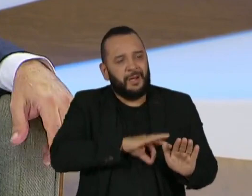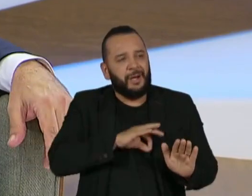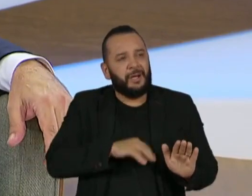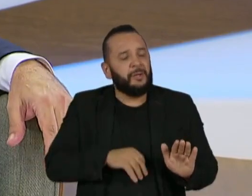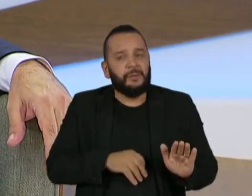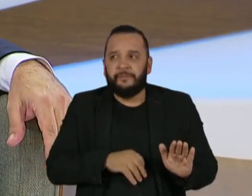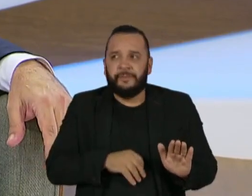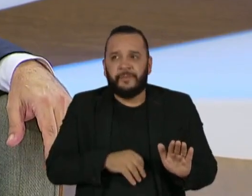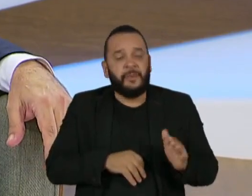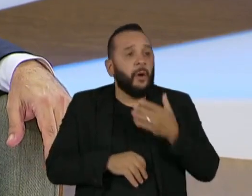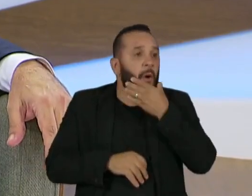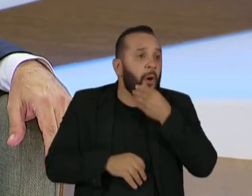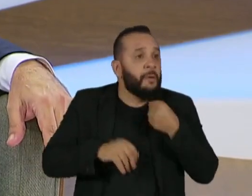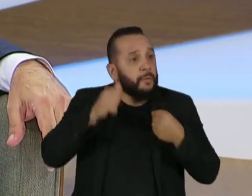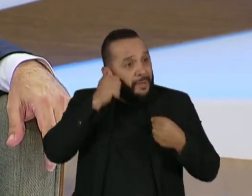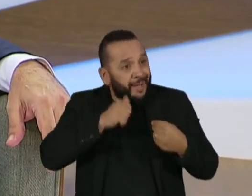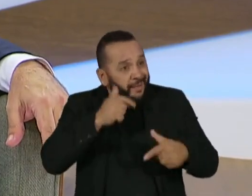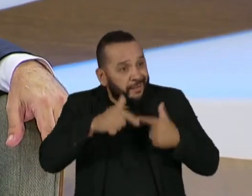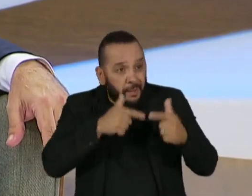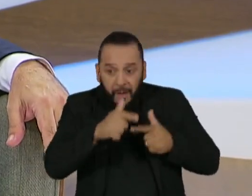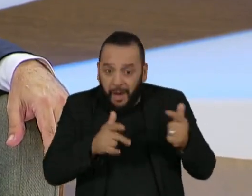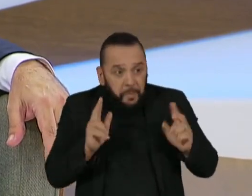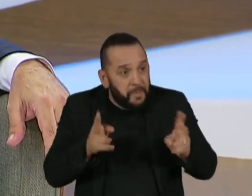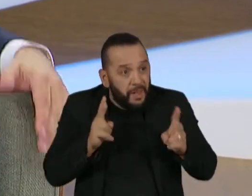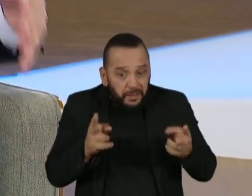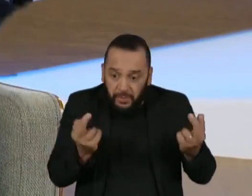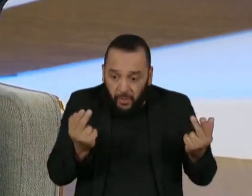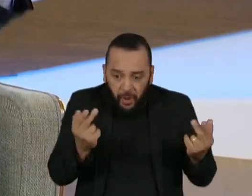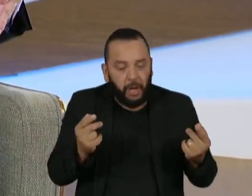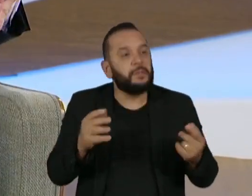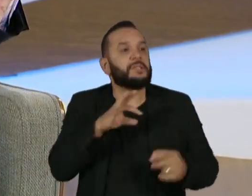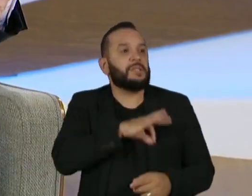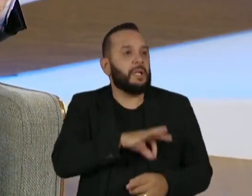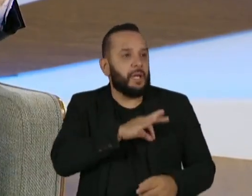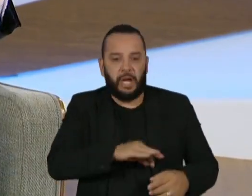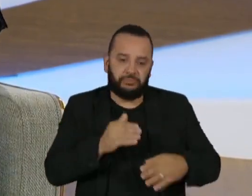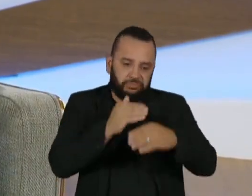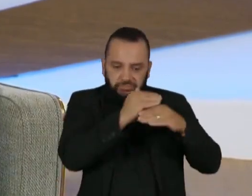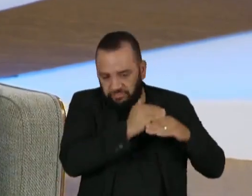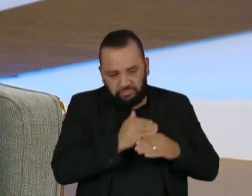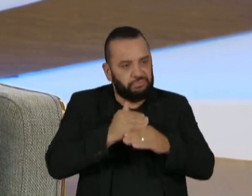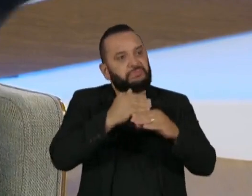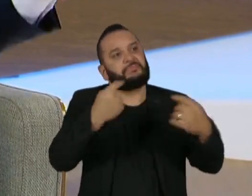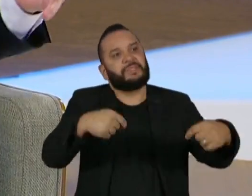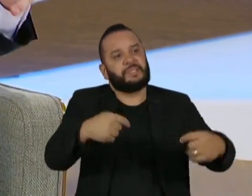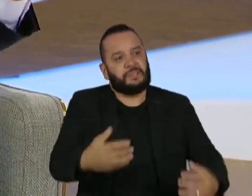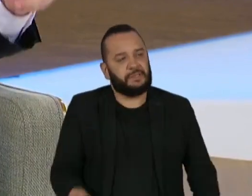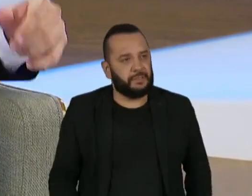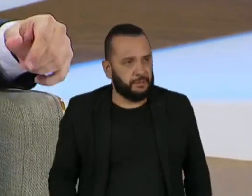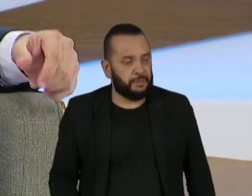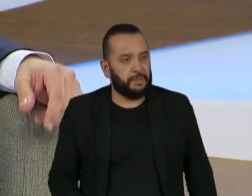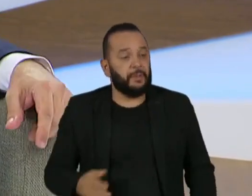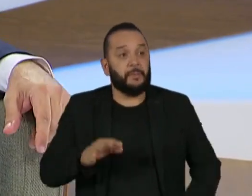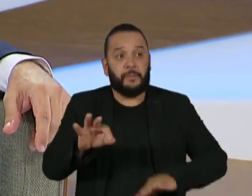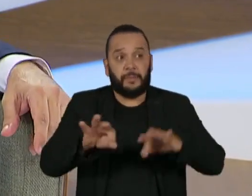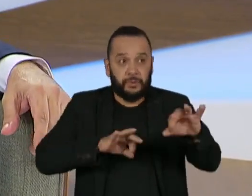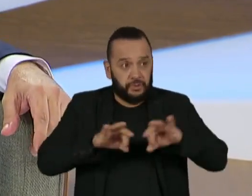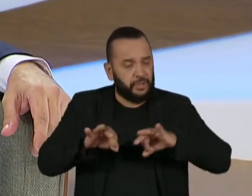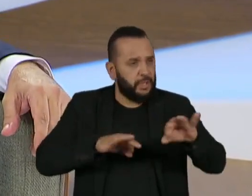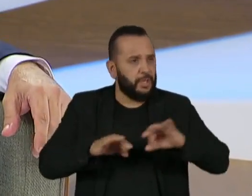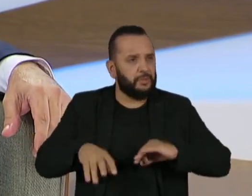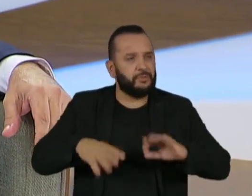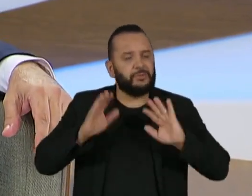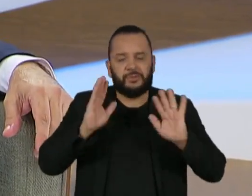mulheres que ocupam a mesma função, o mesmo cargo, um projeto histórico que poucos países do mundo têm um projeto